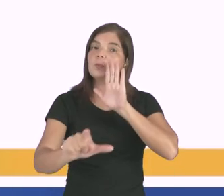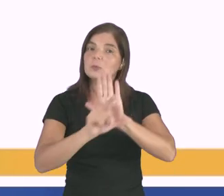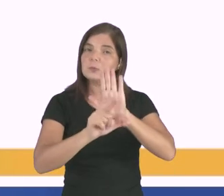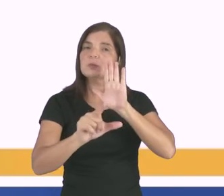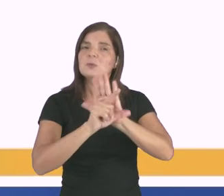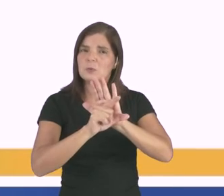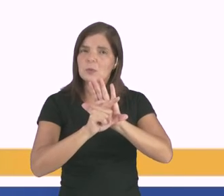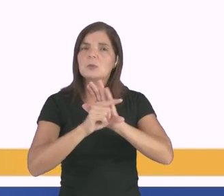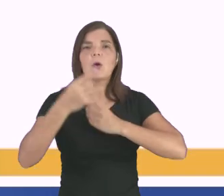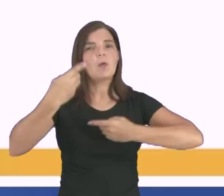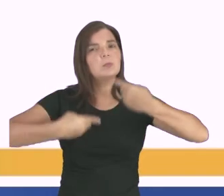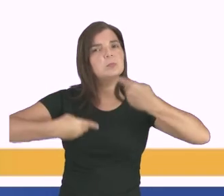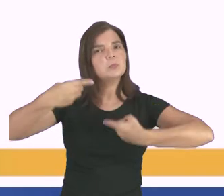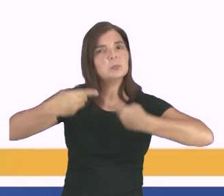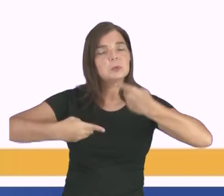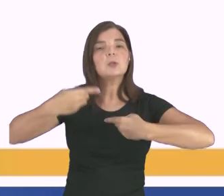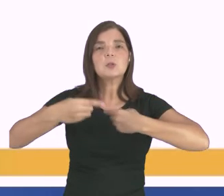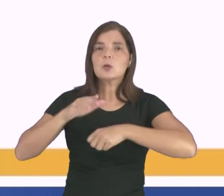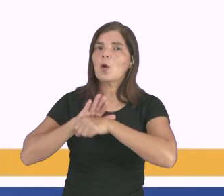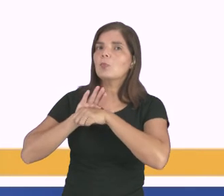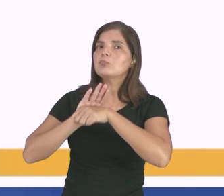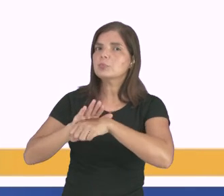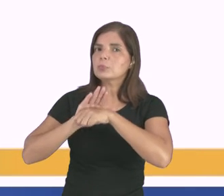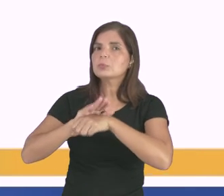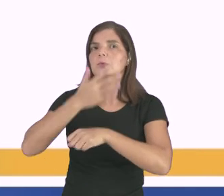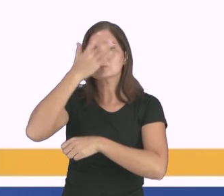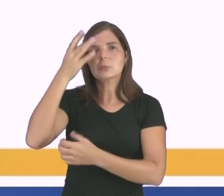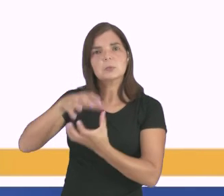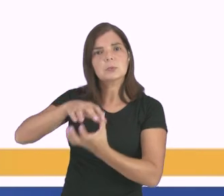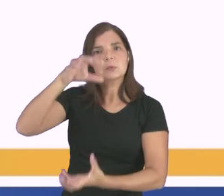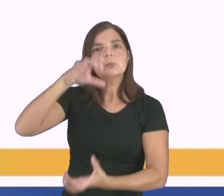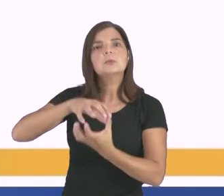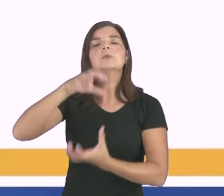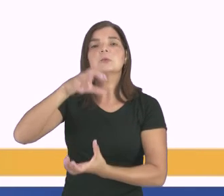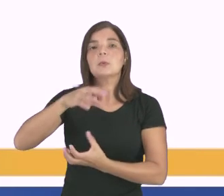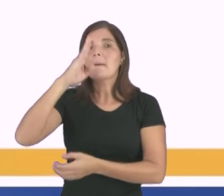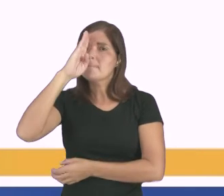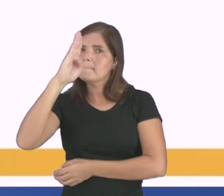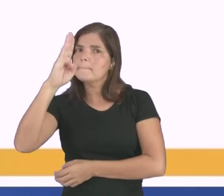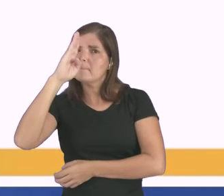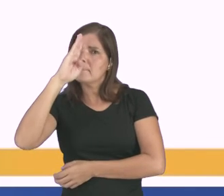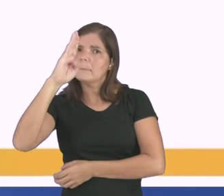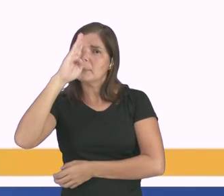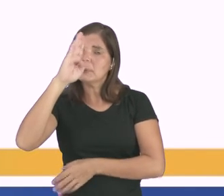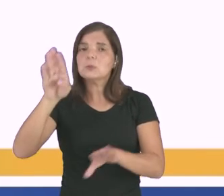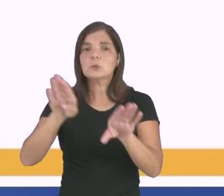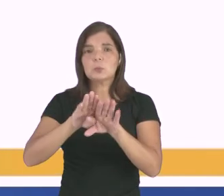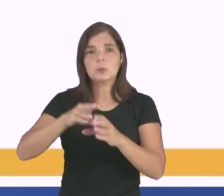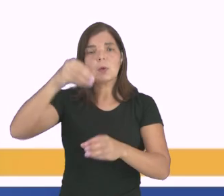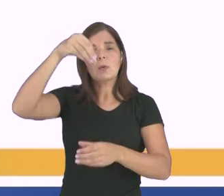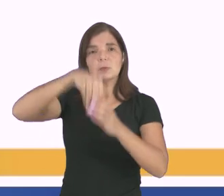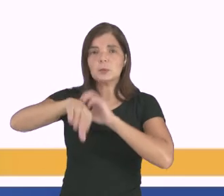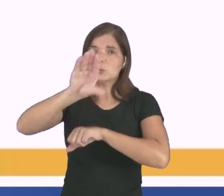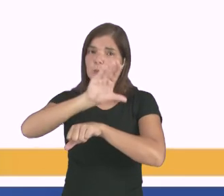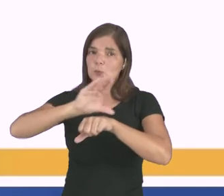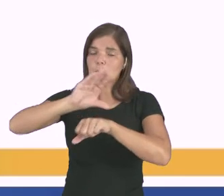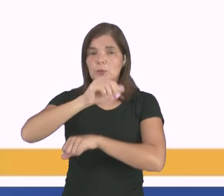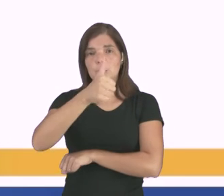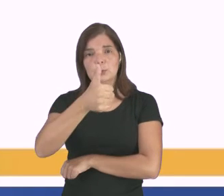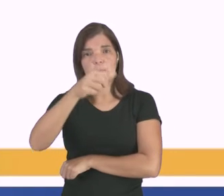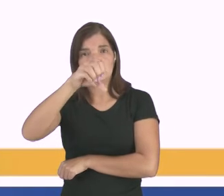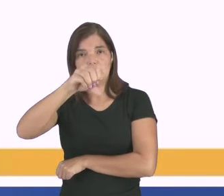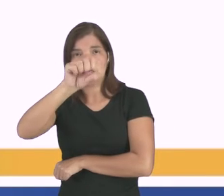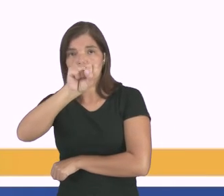vocês, leis, políticas, né? Que amparem essa pessoa idosa, principalmente as que estão escritas lá na Constituição Federal de 1988,